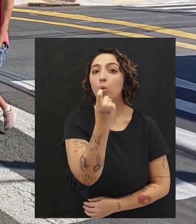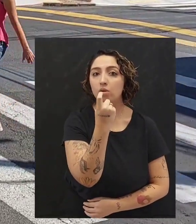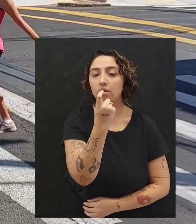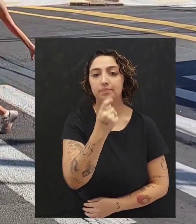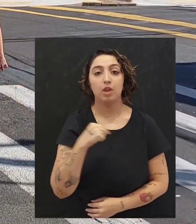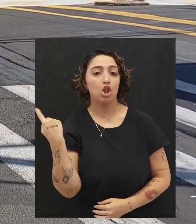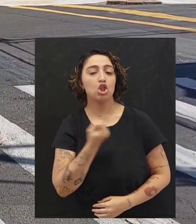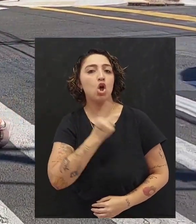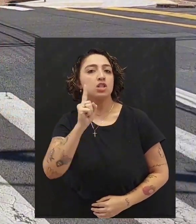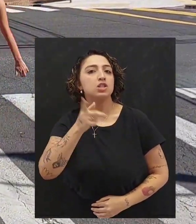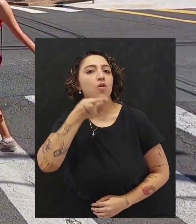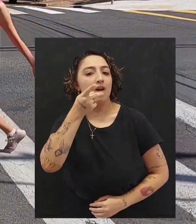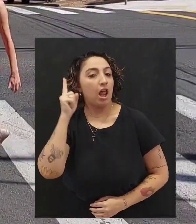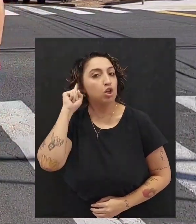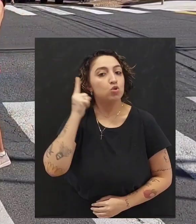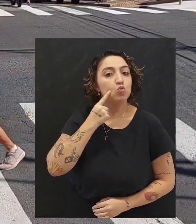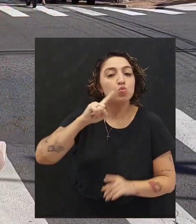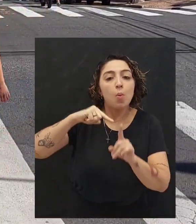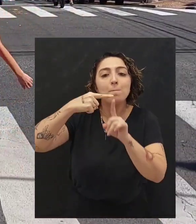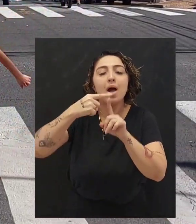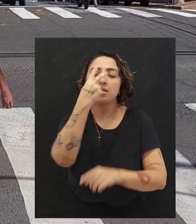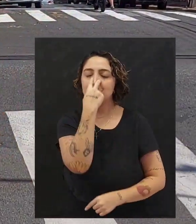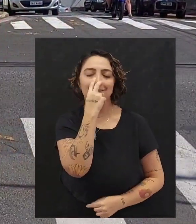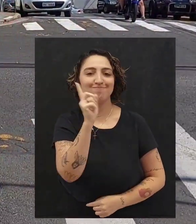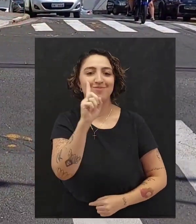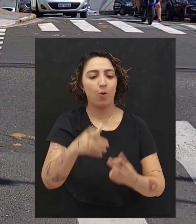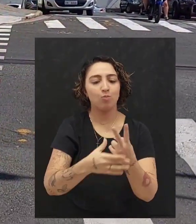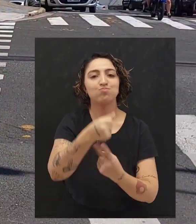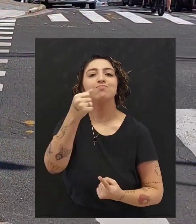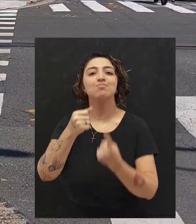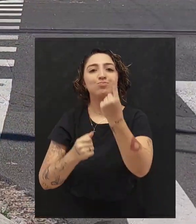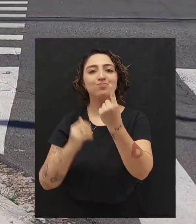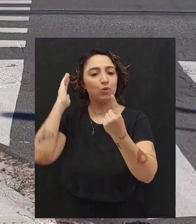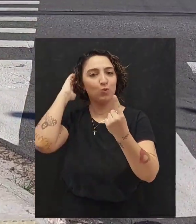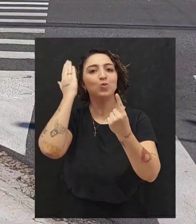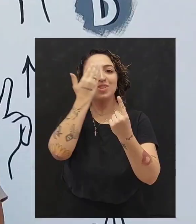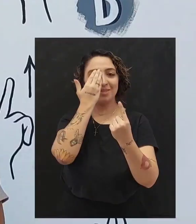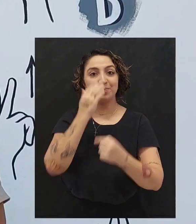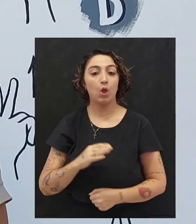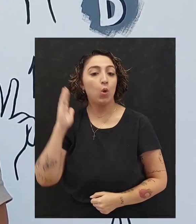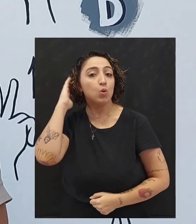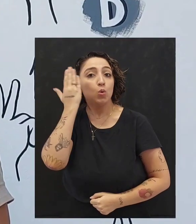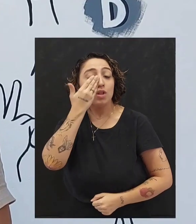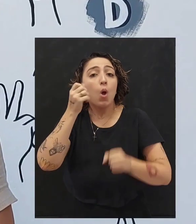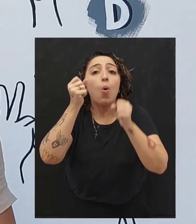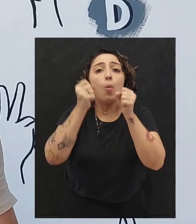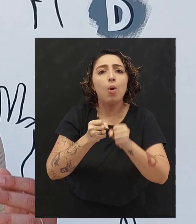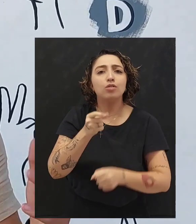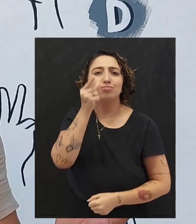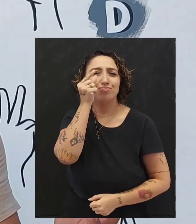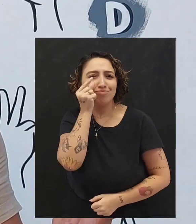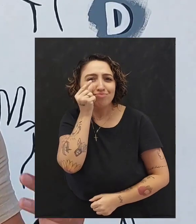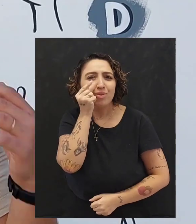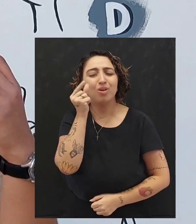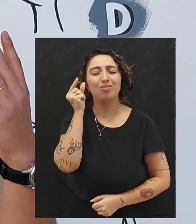única. Não dizemos surdo e cego, mas sim surdo-cego. O surdo-cego pode enxergar